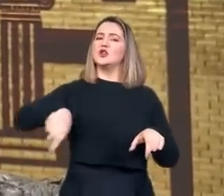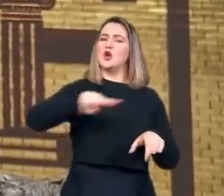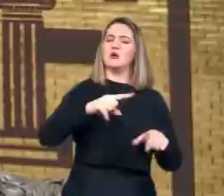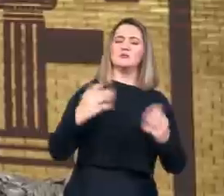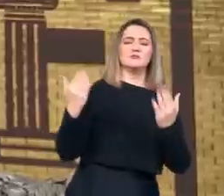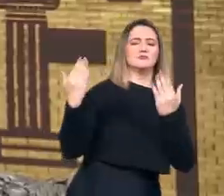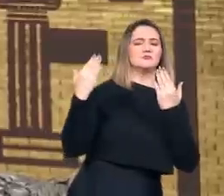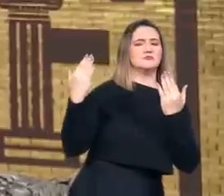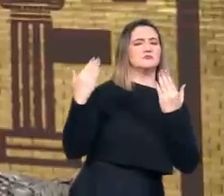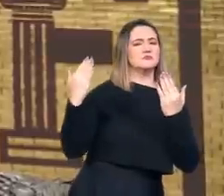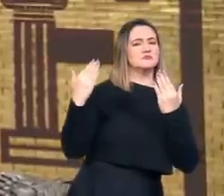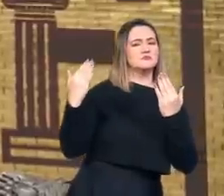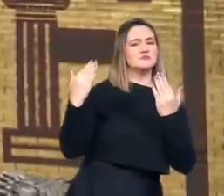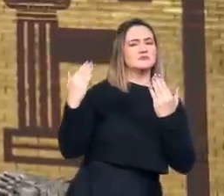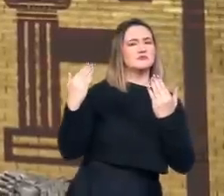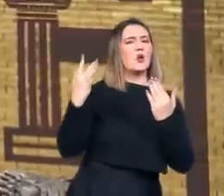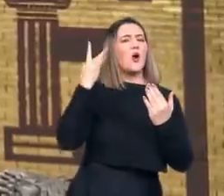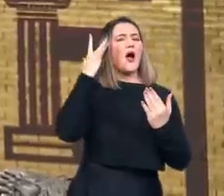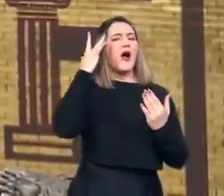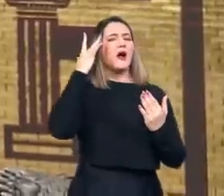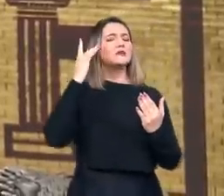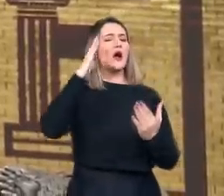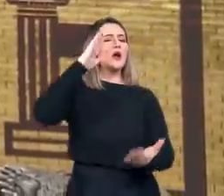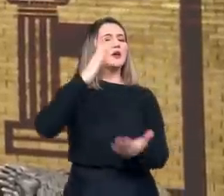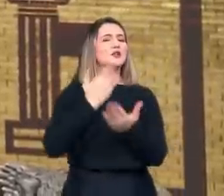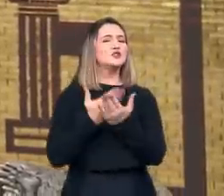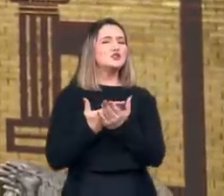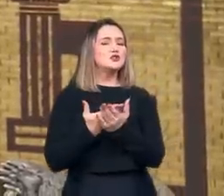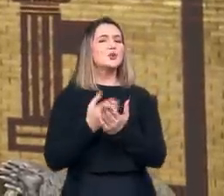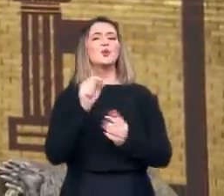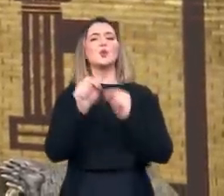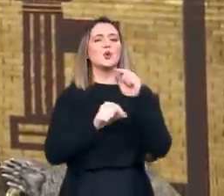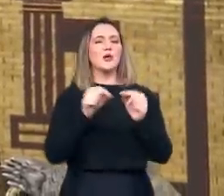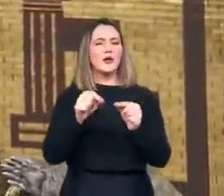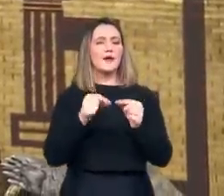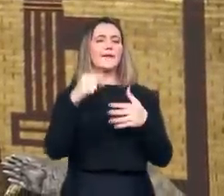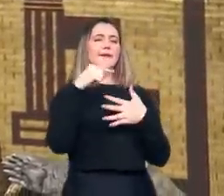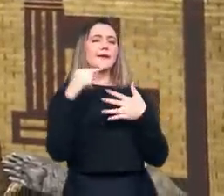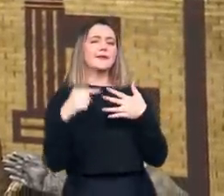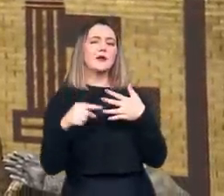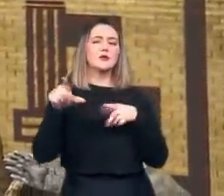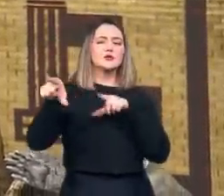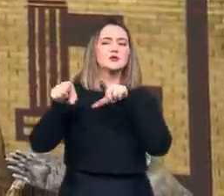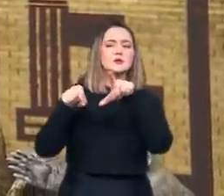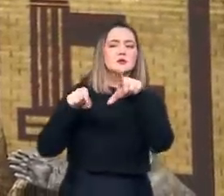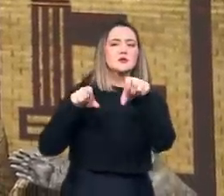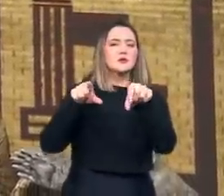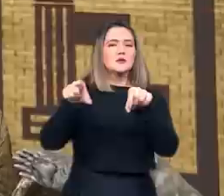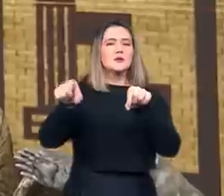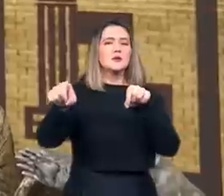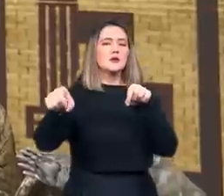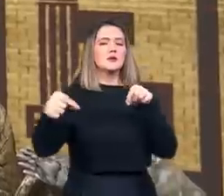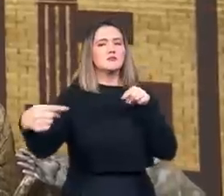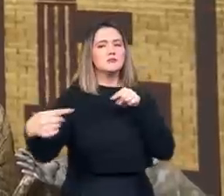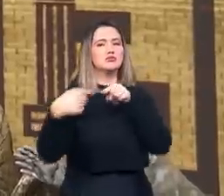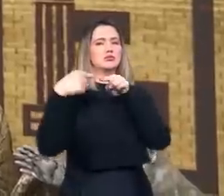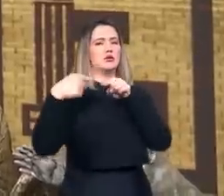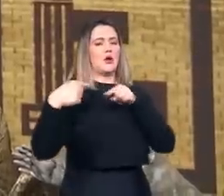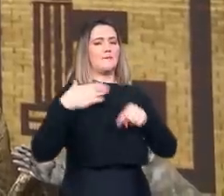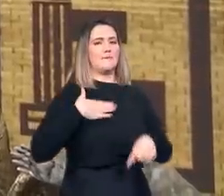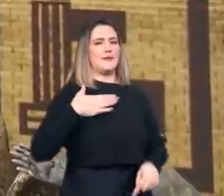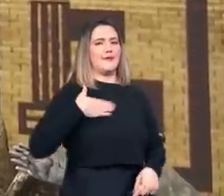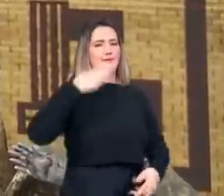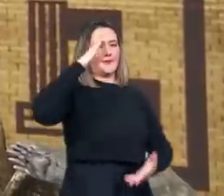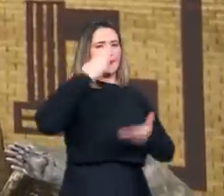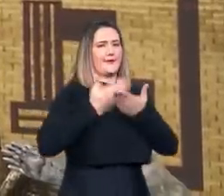suspeita, pois parece que, de alguma forma, foi seguindo um critério de seleção baseado num viés político,